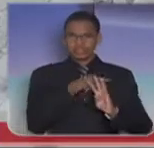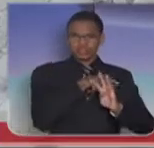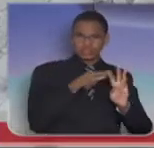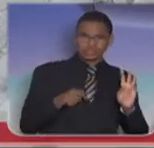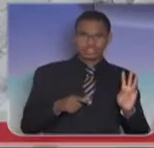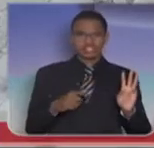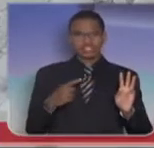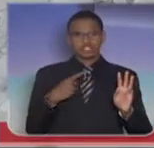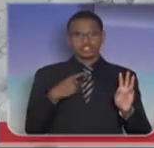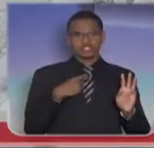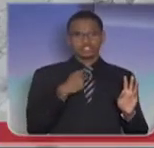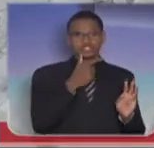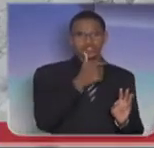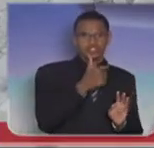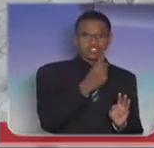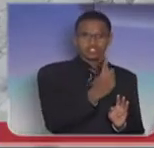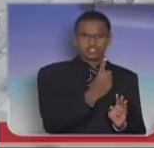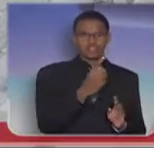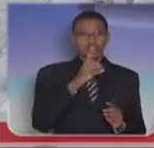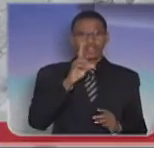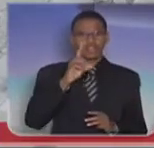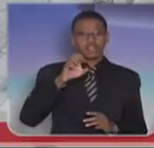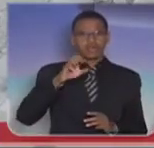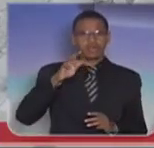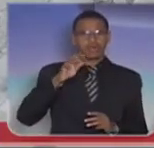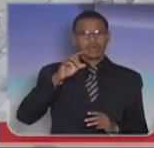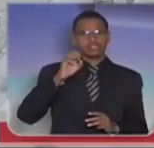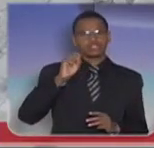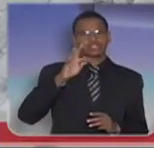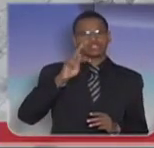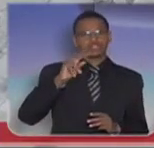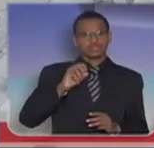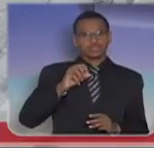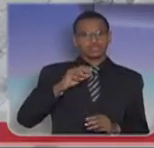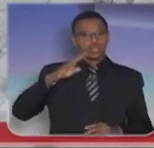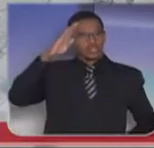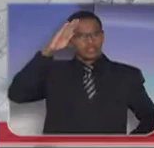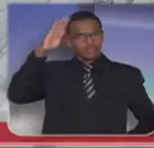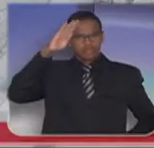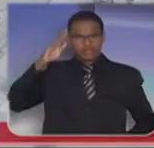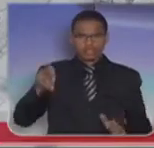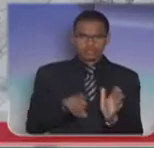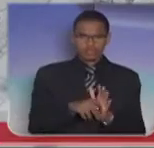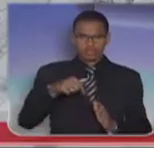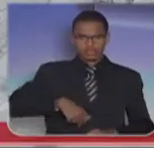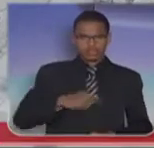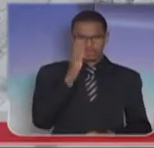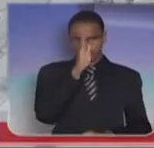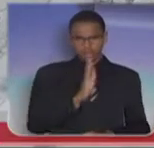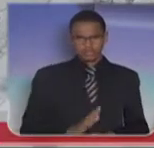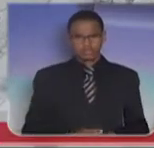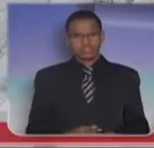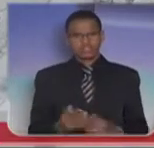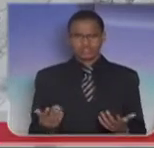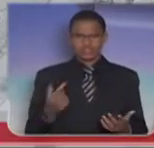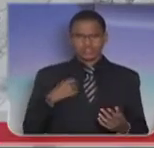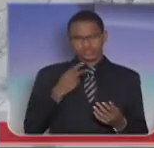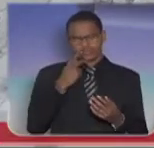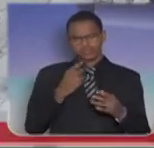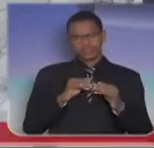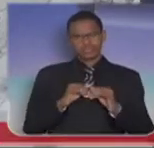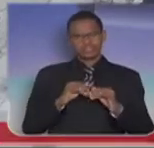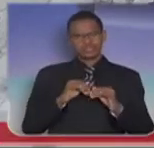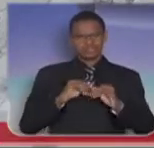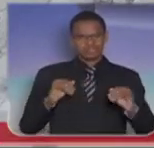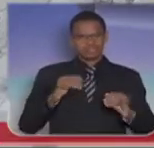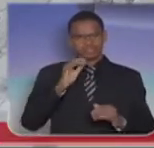21 Depósito de Suprimentos do Exército Brasileiro, como militar que sou, me trazer essa triste notícia aos senhores, e